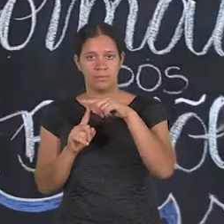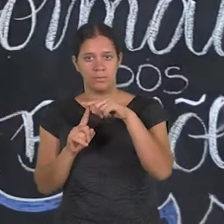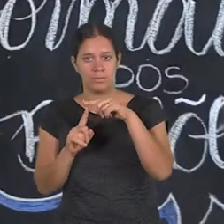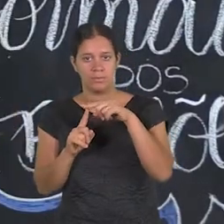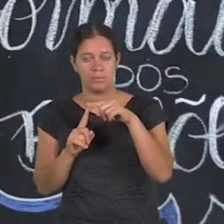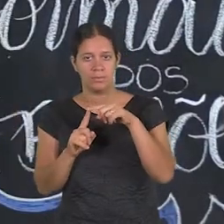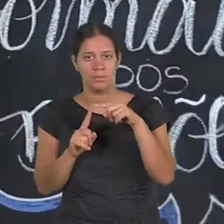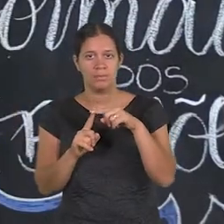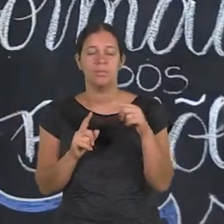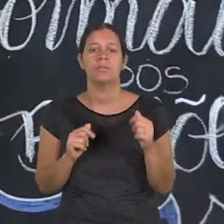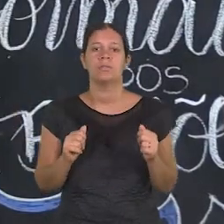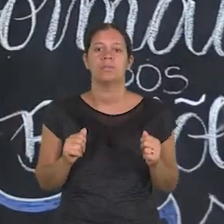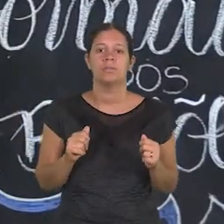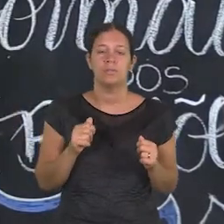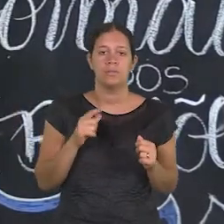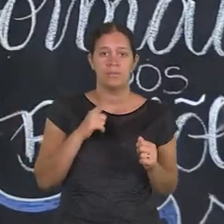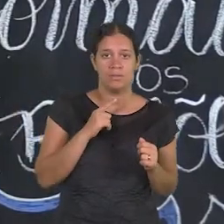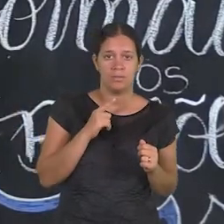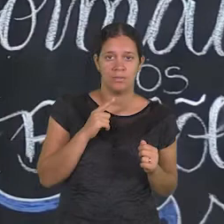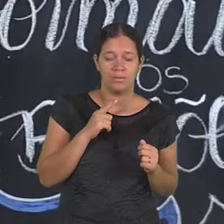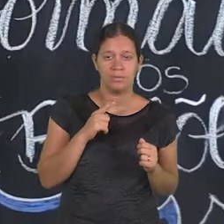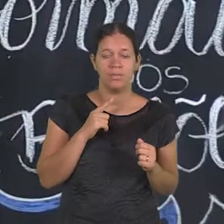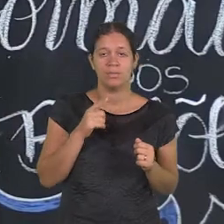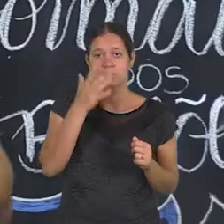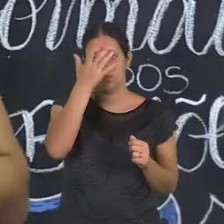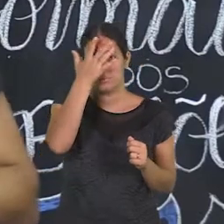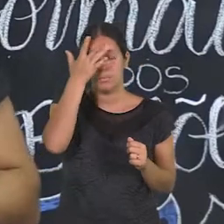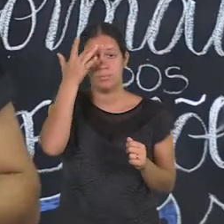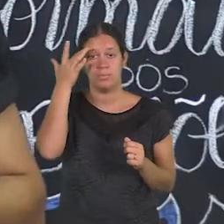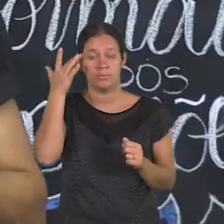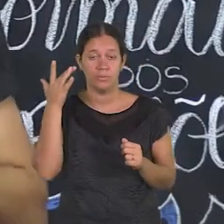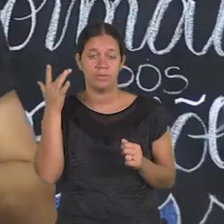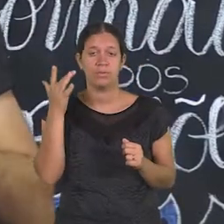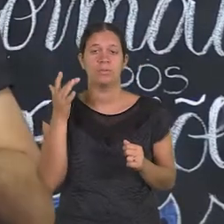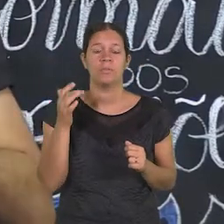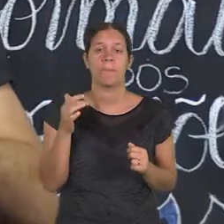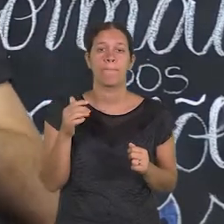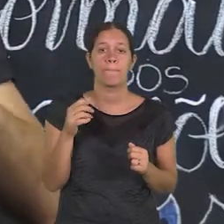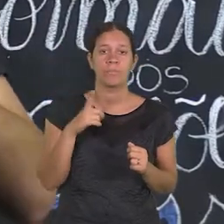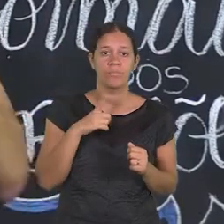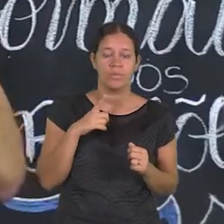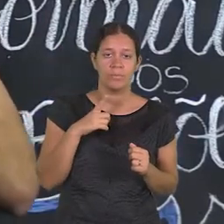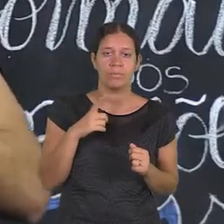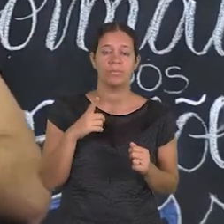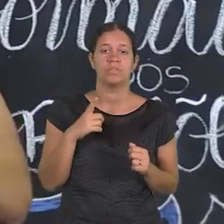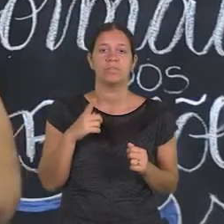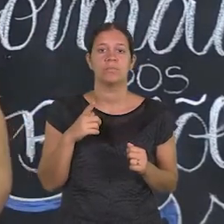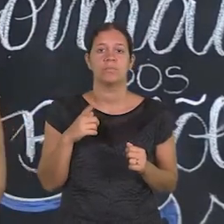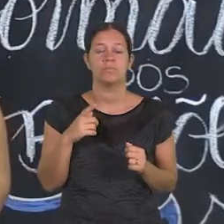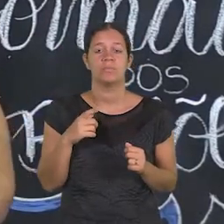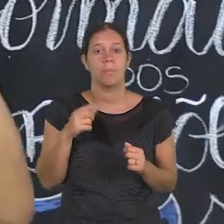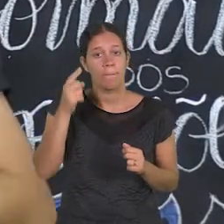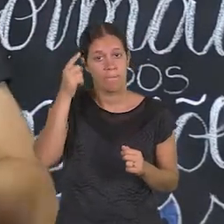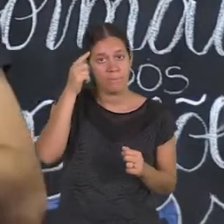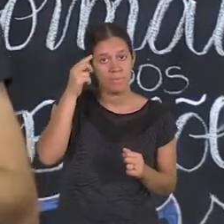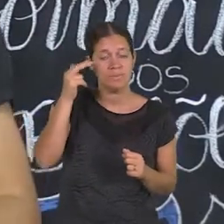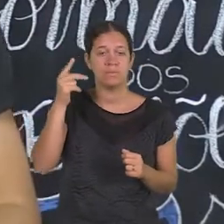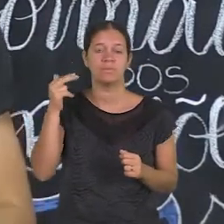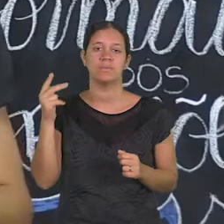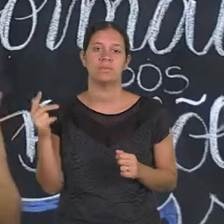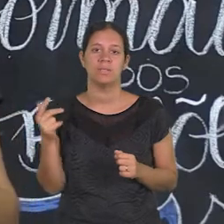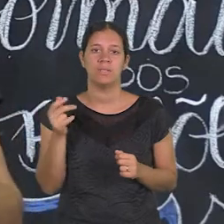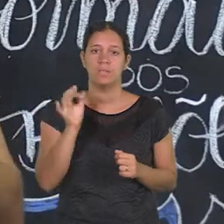formatos de balões com algumas bolinhas que vão subindo em direção ao personagem. Geralmente, essas bolinhas são indicativas de que o personagem está